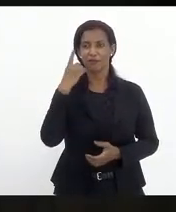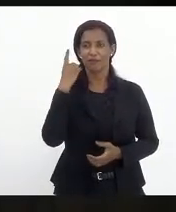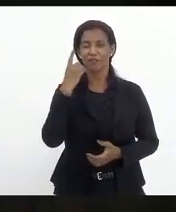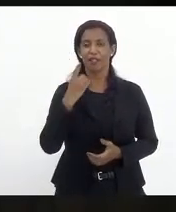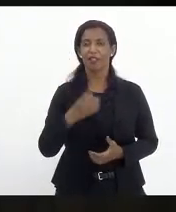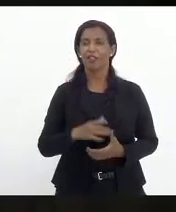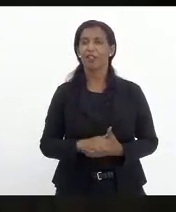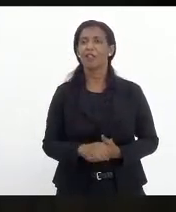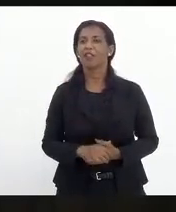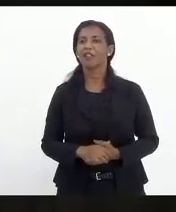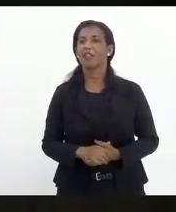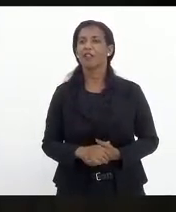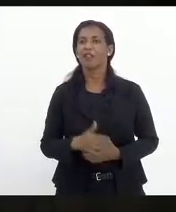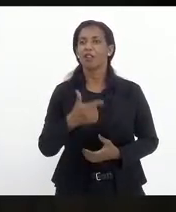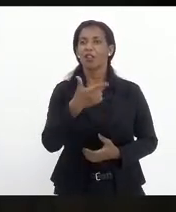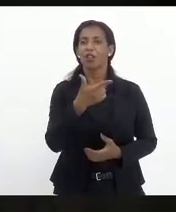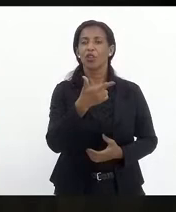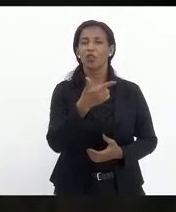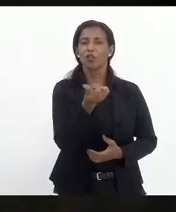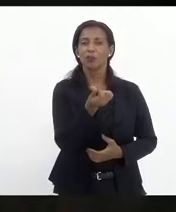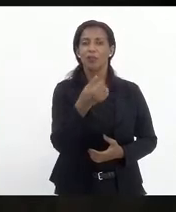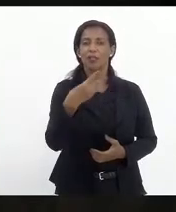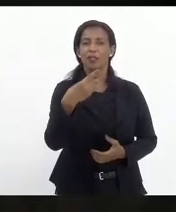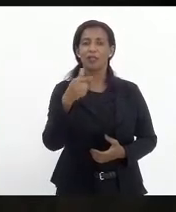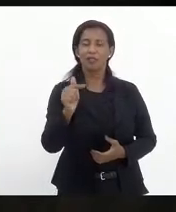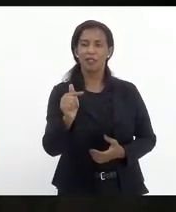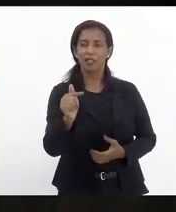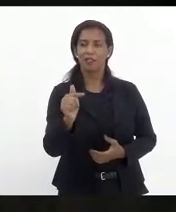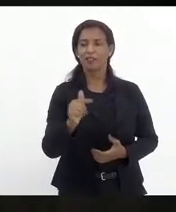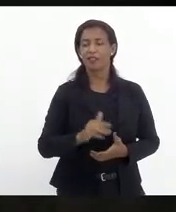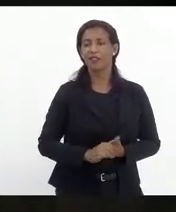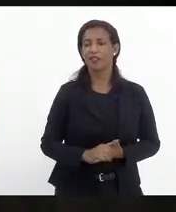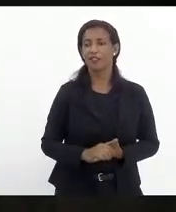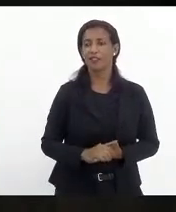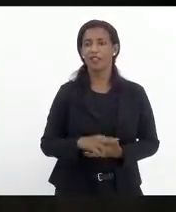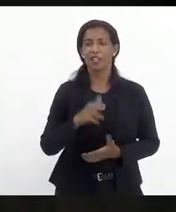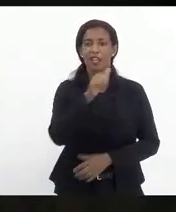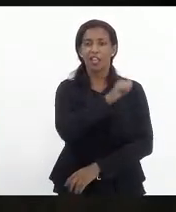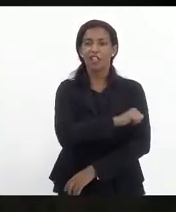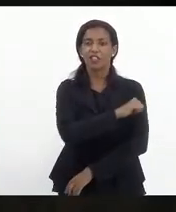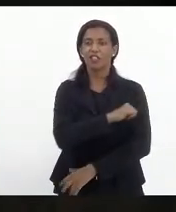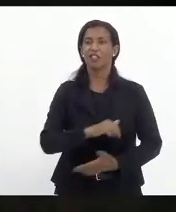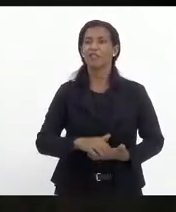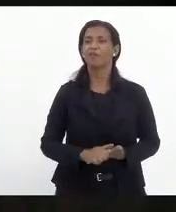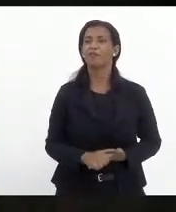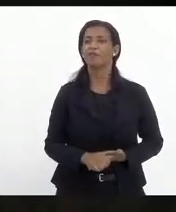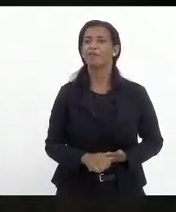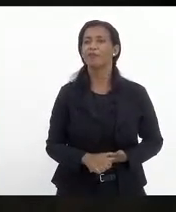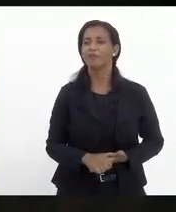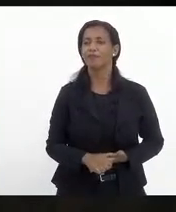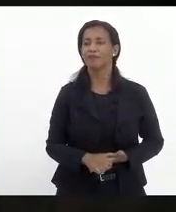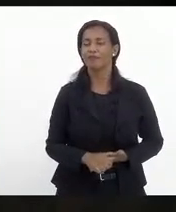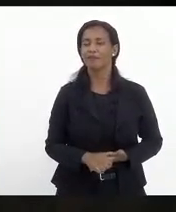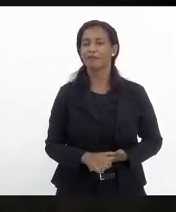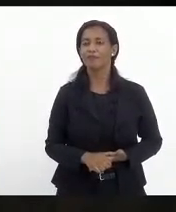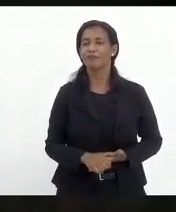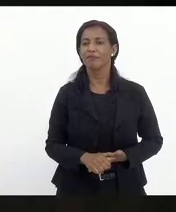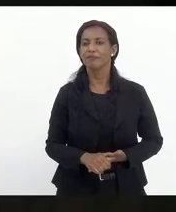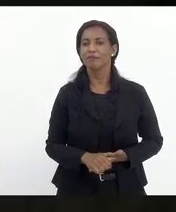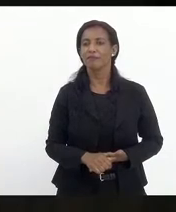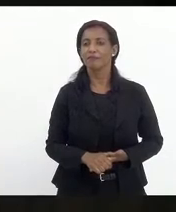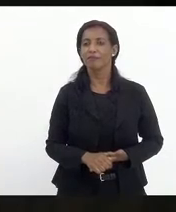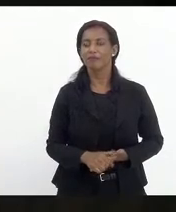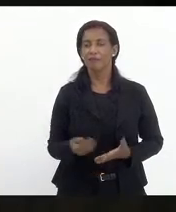Requer inclusão na ordem do dia do projeto de lei 2637, requer, deputada Rejane, primeira Rejane, senhores que aprovam, que estão aprovados.